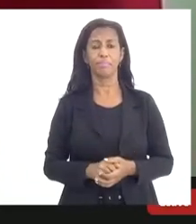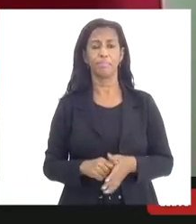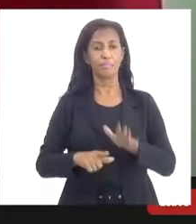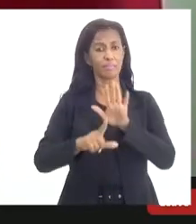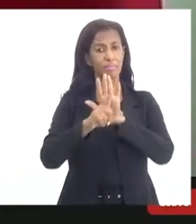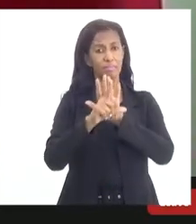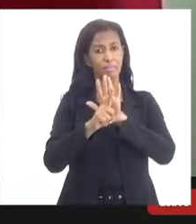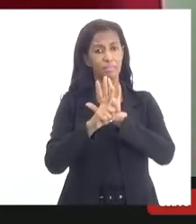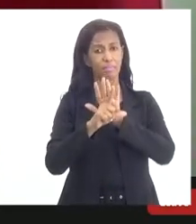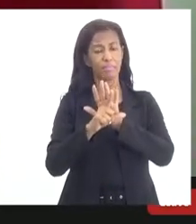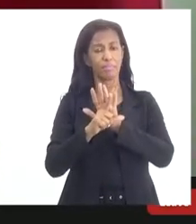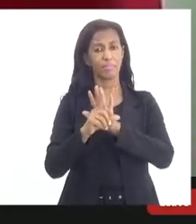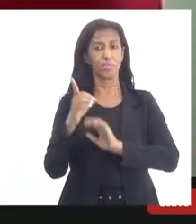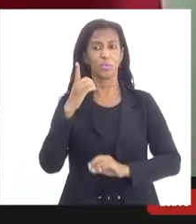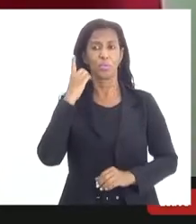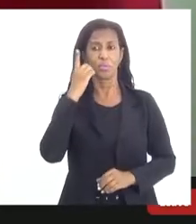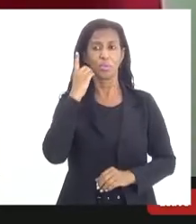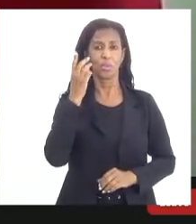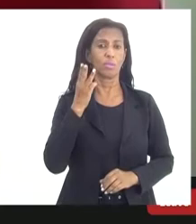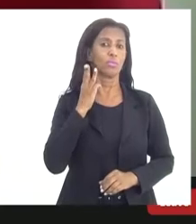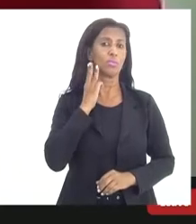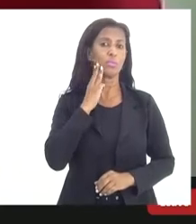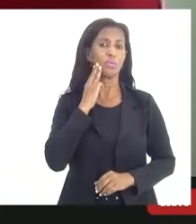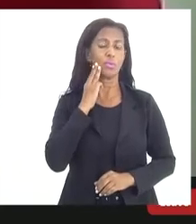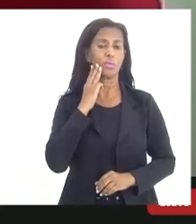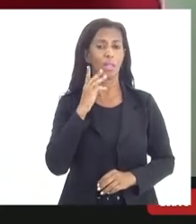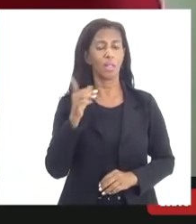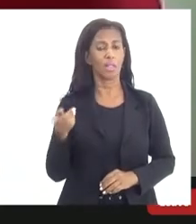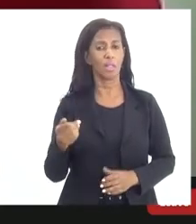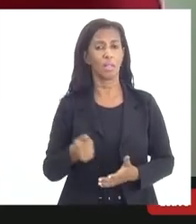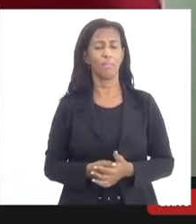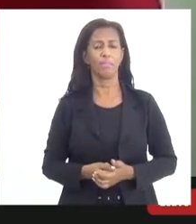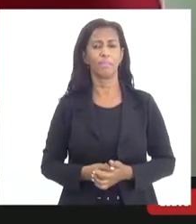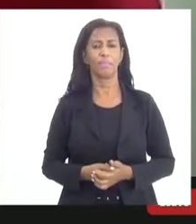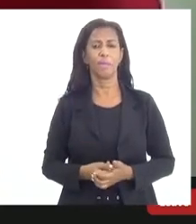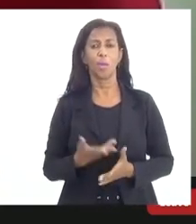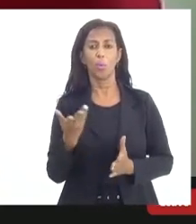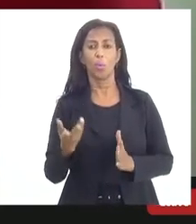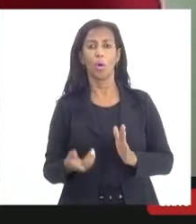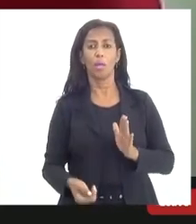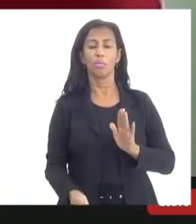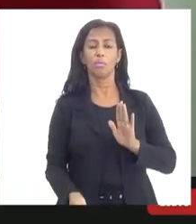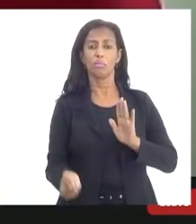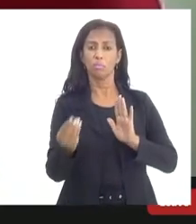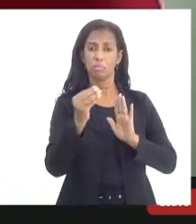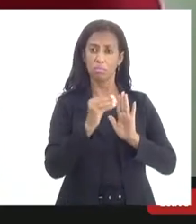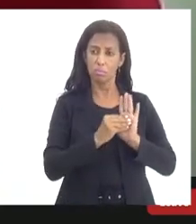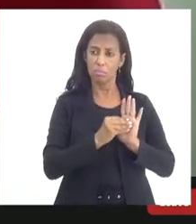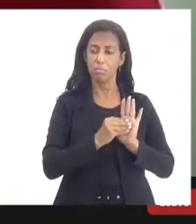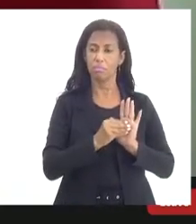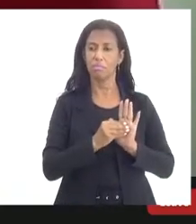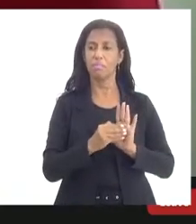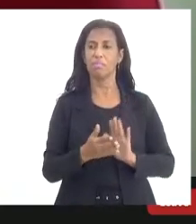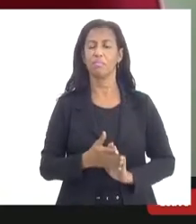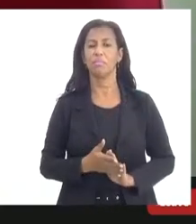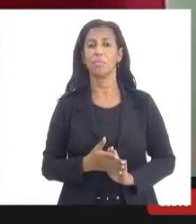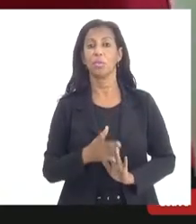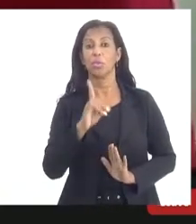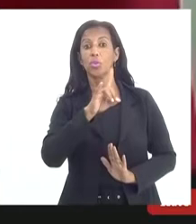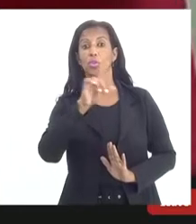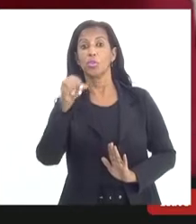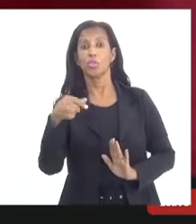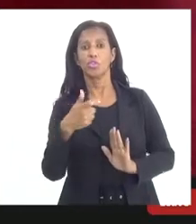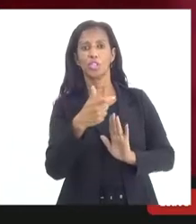legislação do deputado Valdeck Carneiro quando instituiu aí né na consolidação das datas